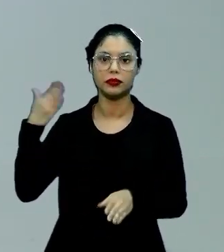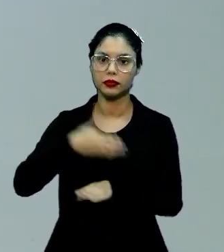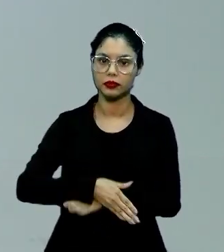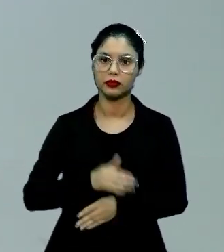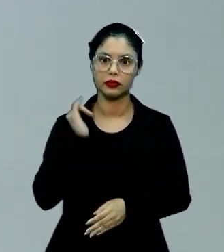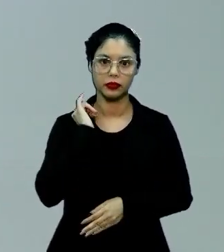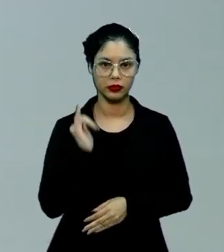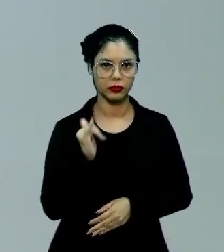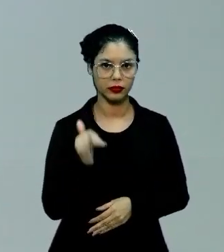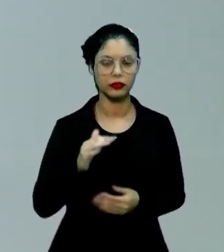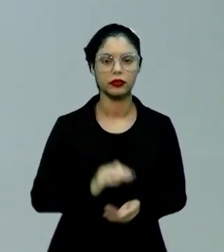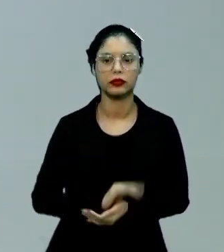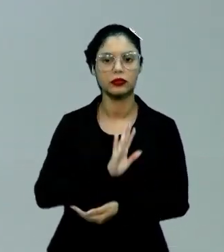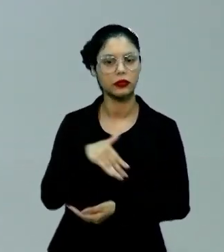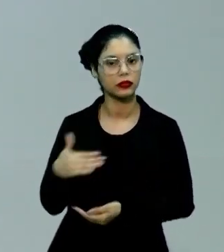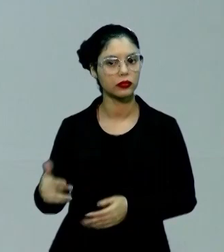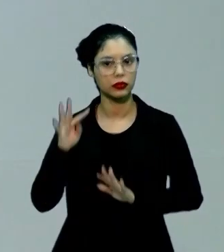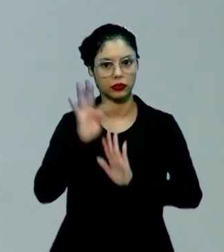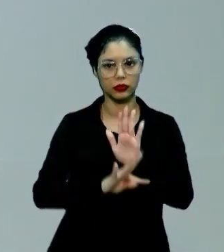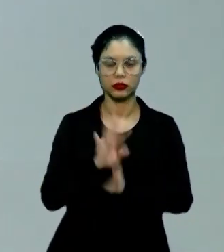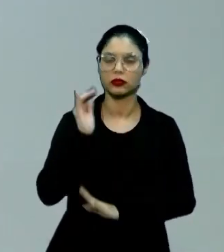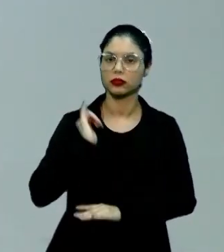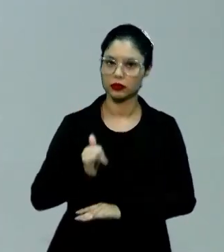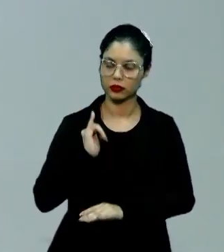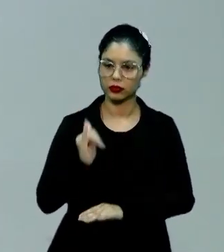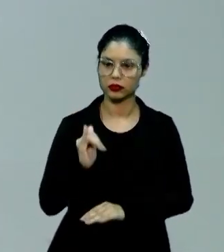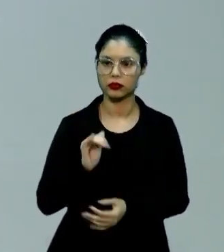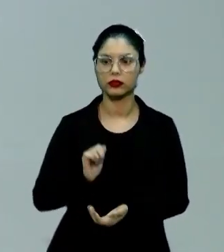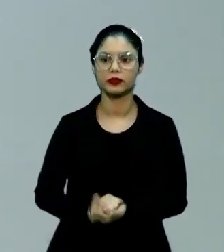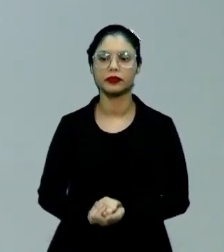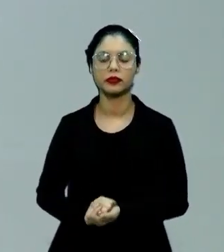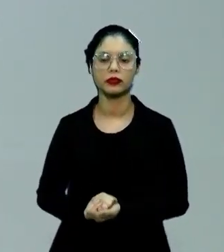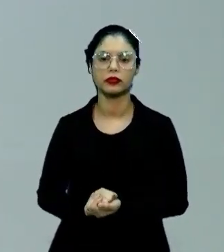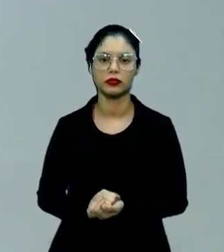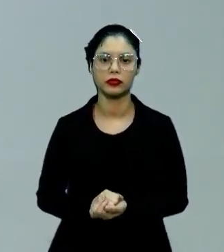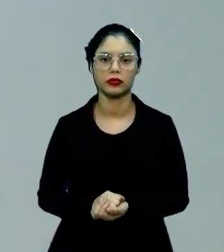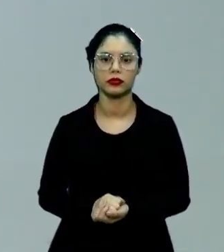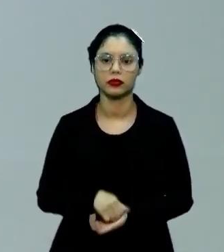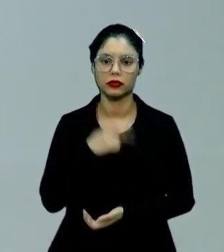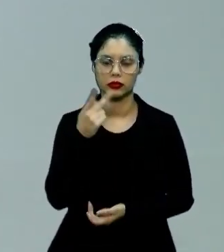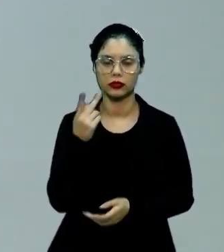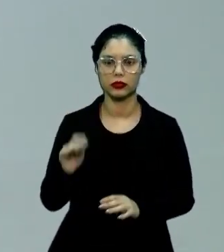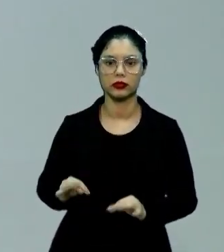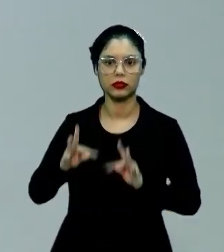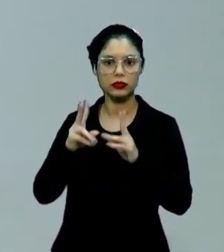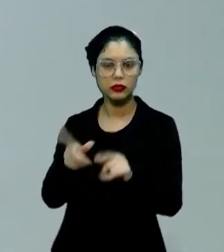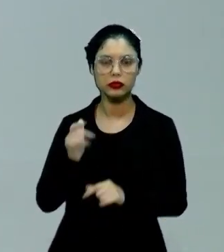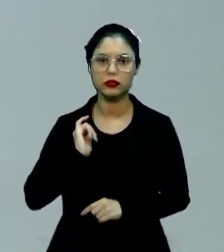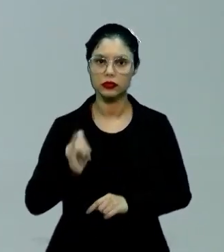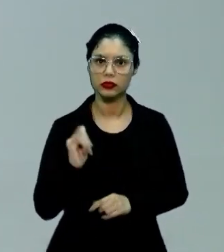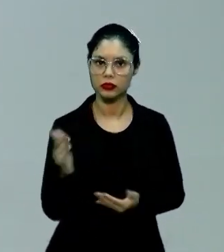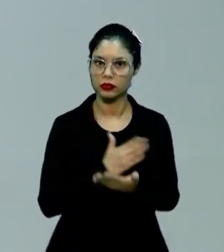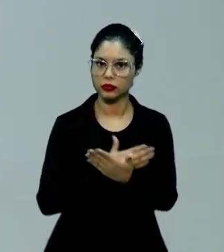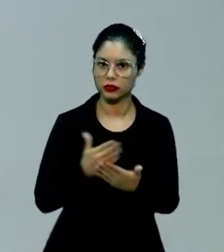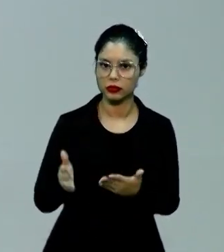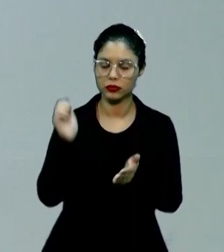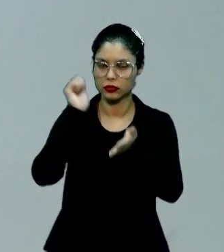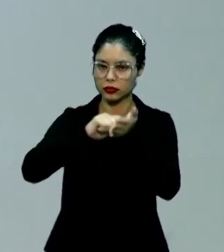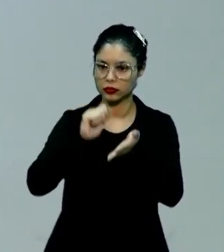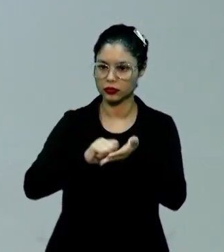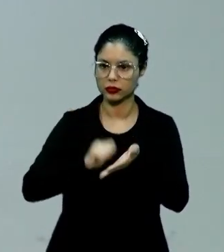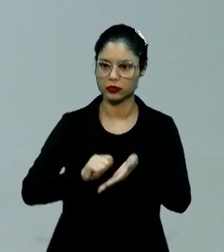da narrativa. Quando a gente fala de um texto narrativo, pessoal, a gente fala que toda narrativa começa com uma descrição,